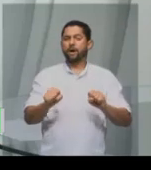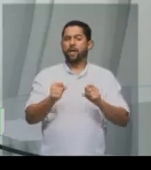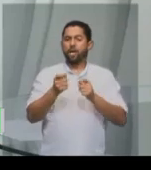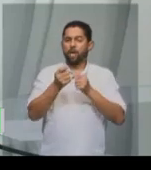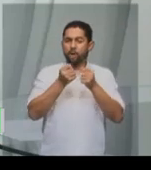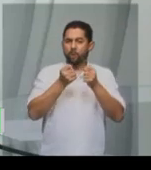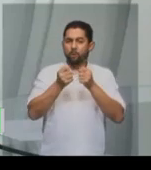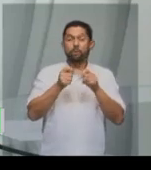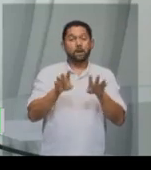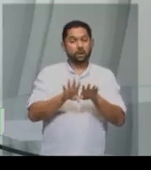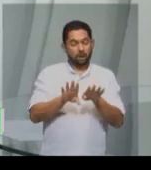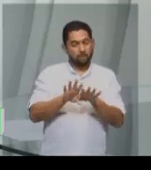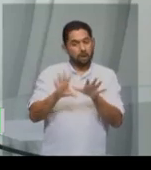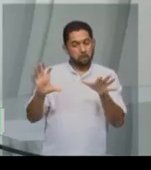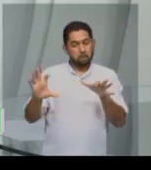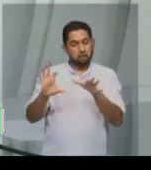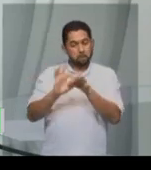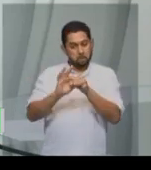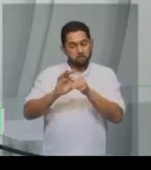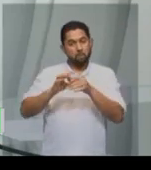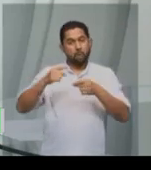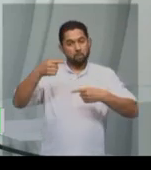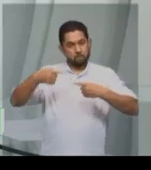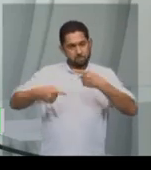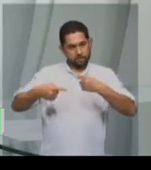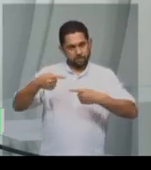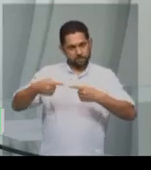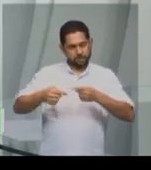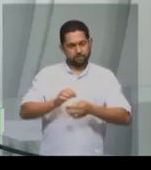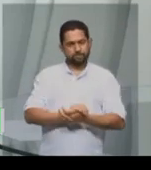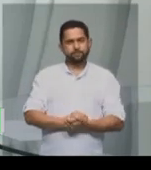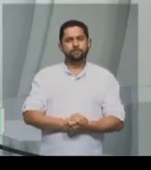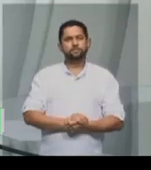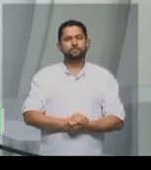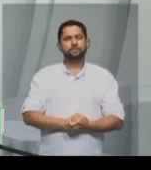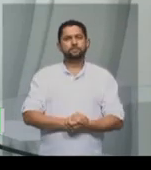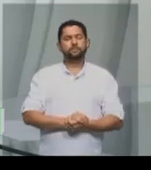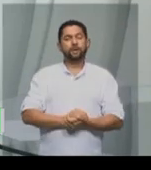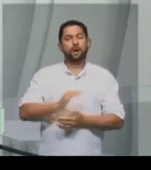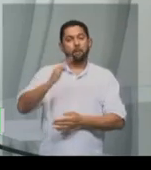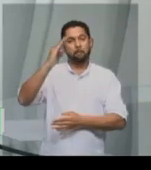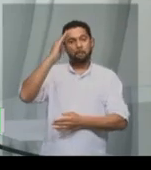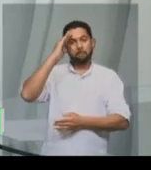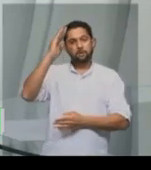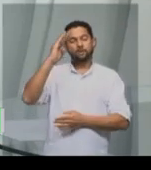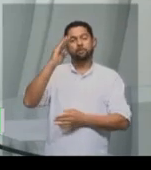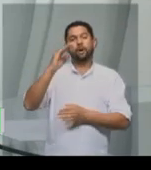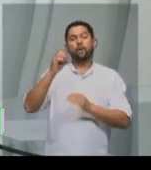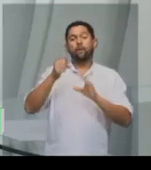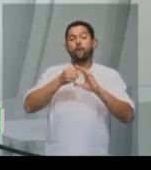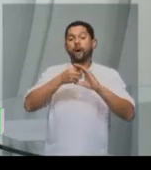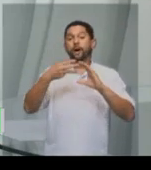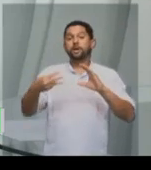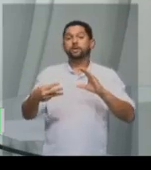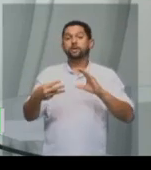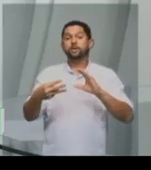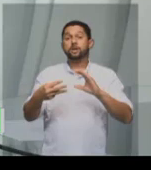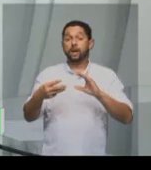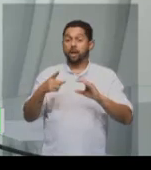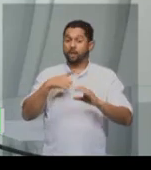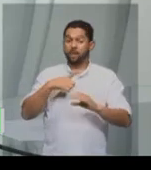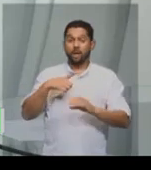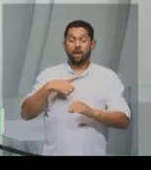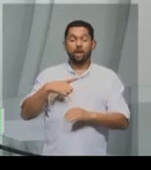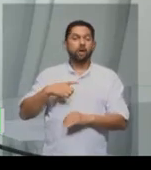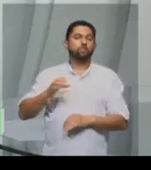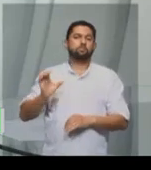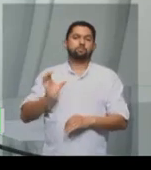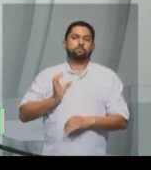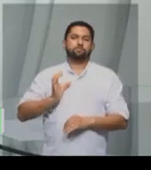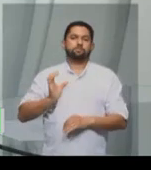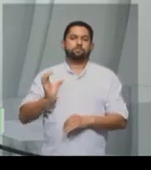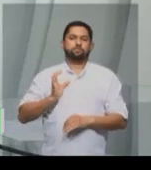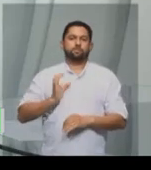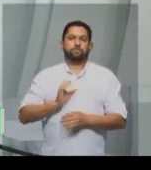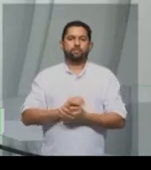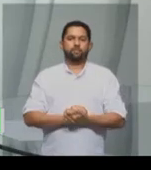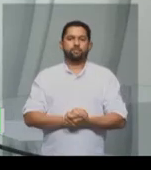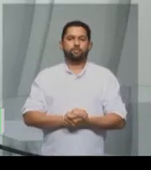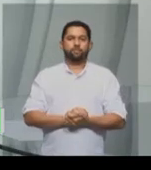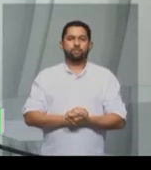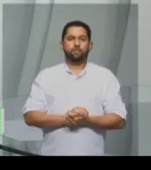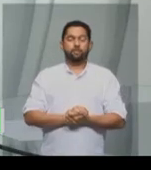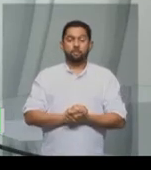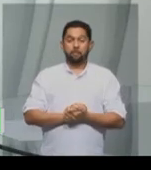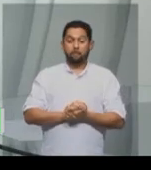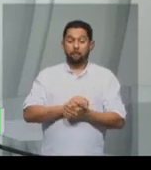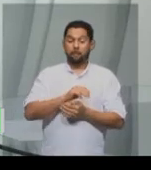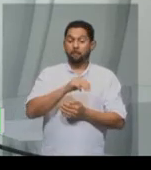político que a principal característica é o acúmulo dessa riqueza. Então, o mercantilismo são as